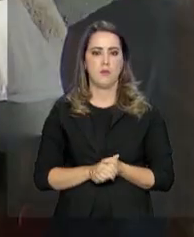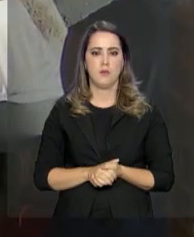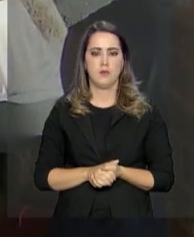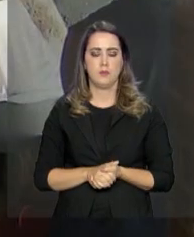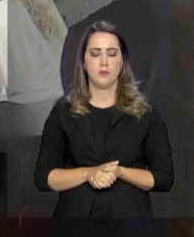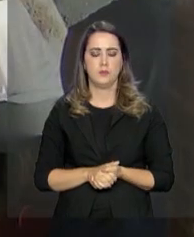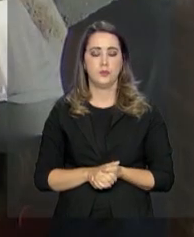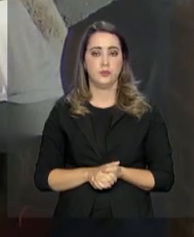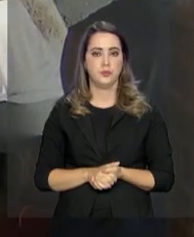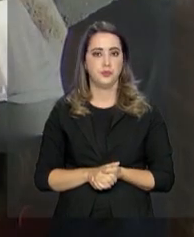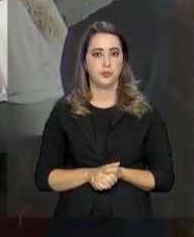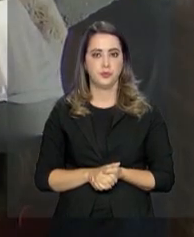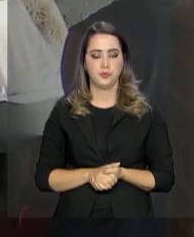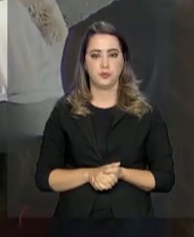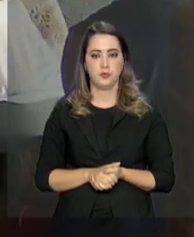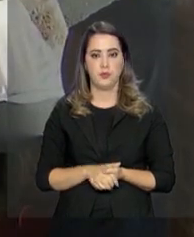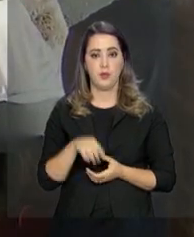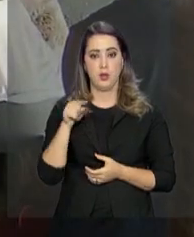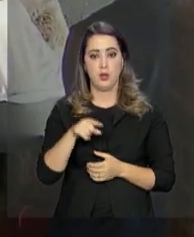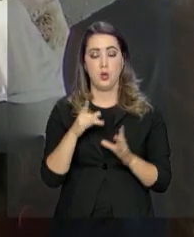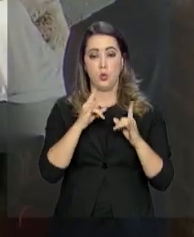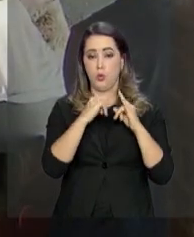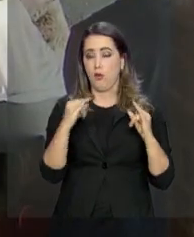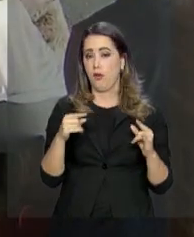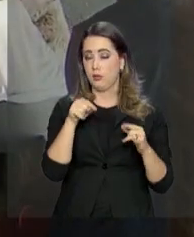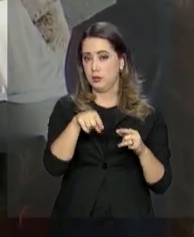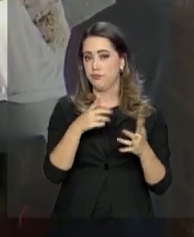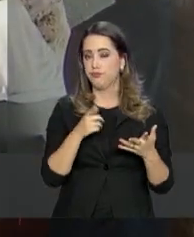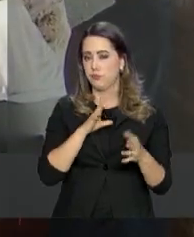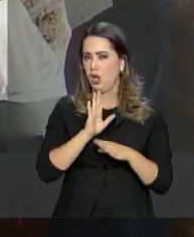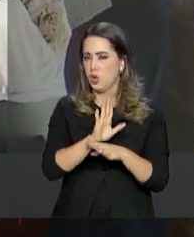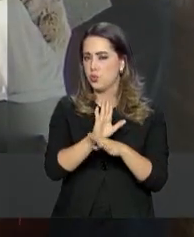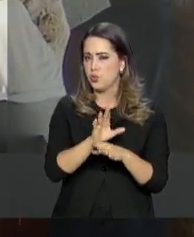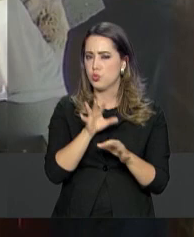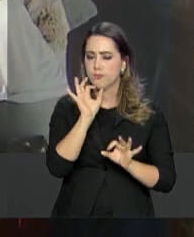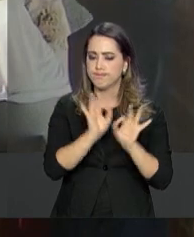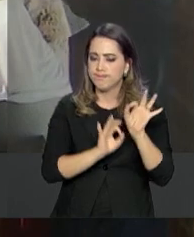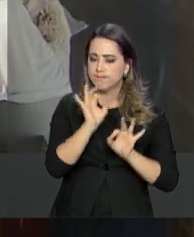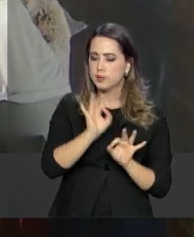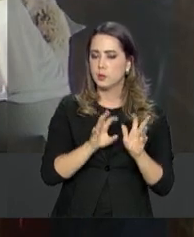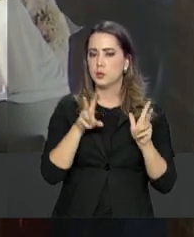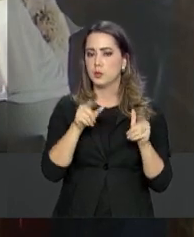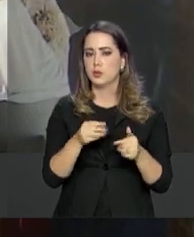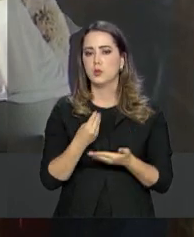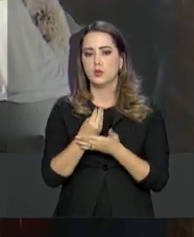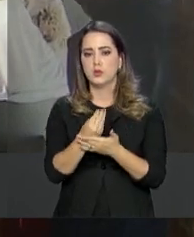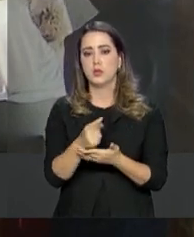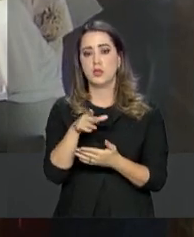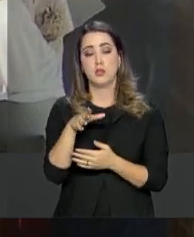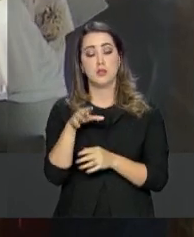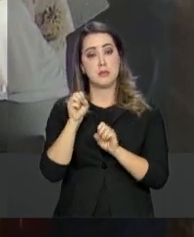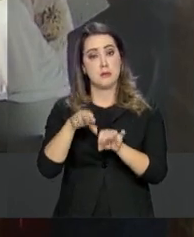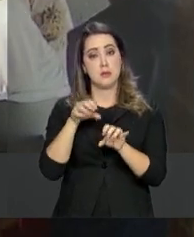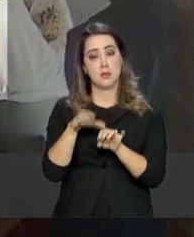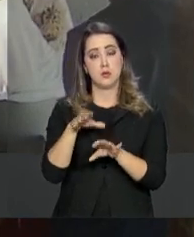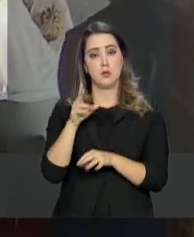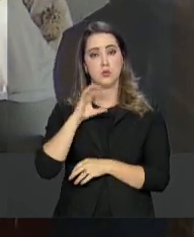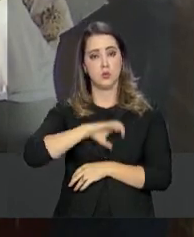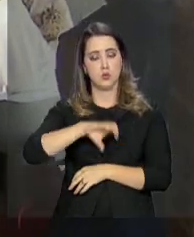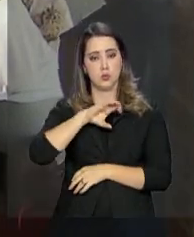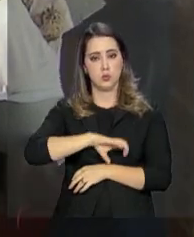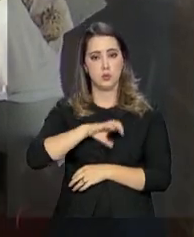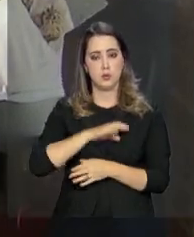No abrigo aqui de Conde, na Paraíba, os imigrantes terão toda a estrutura à disposição. Vão poder ter aulas de português,